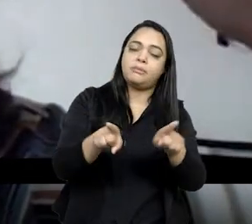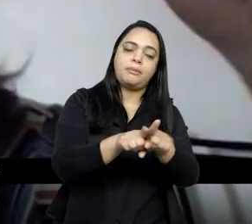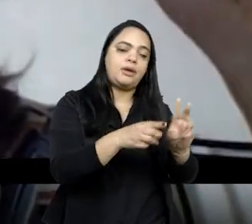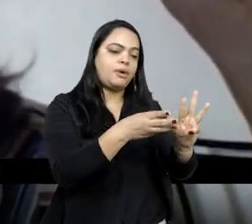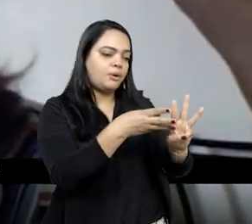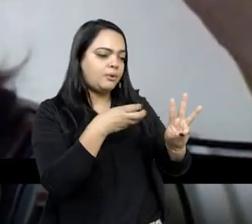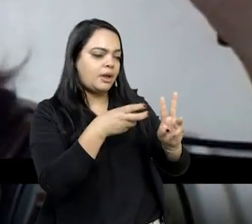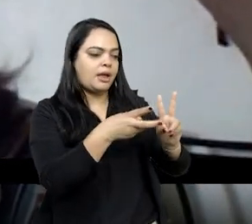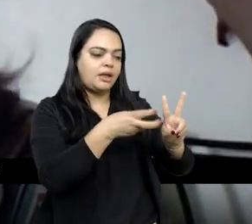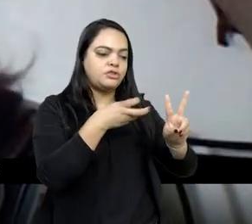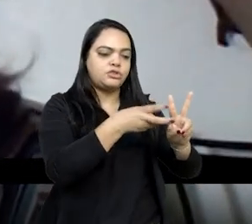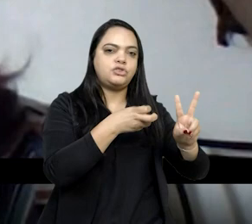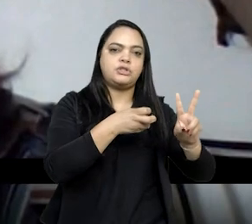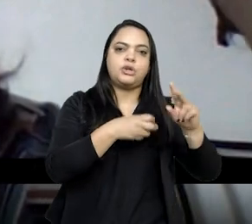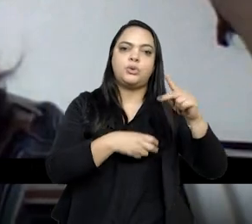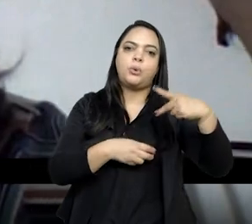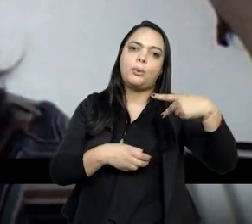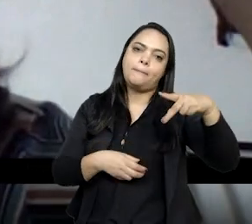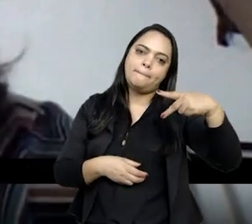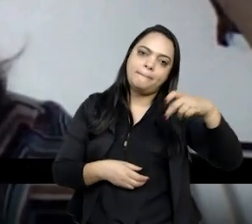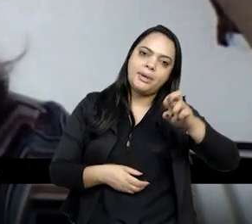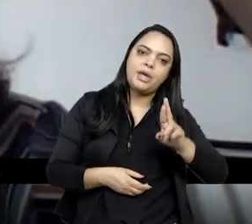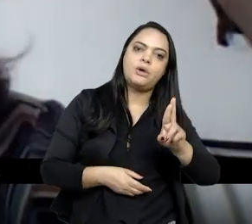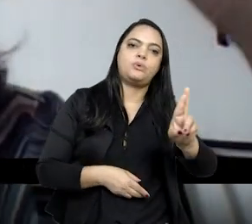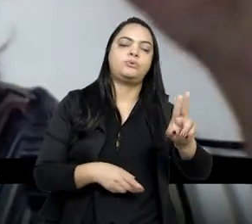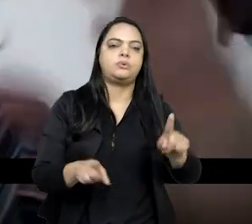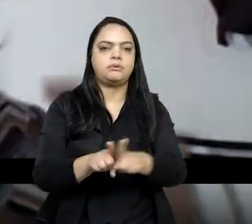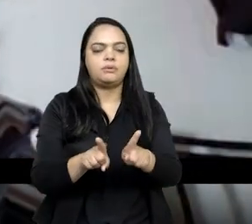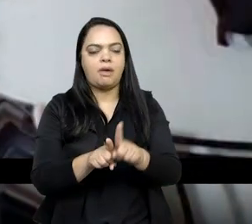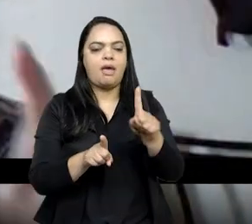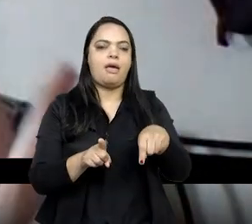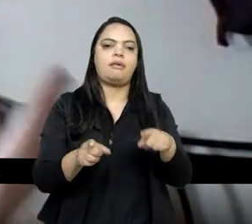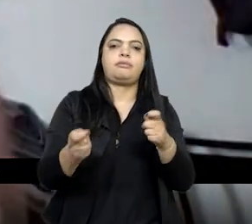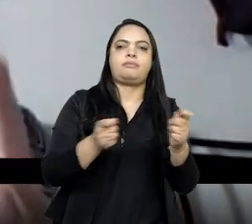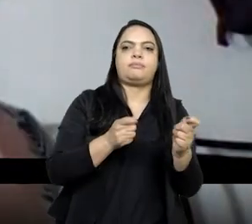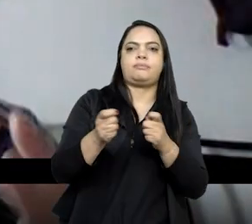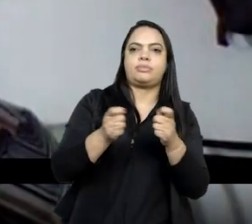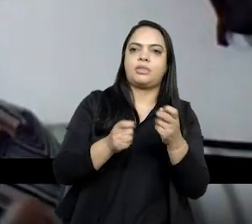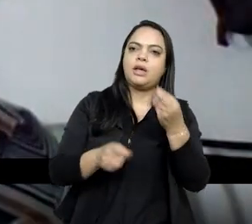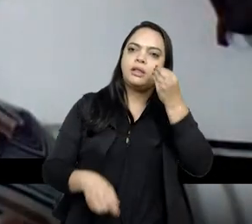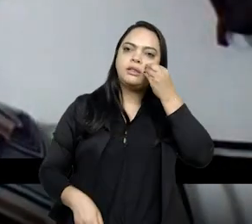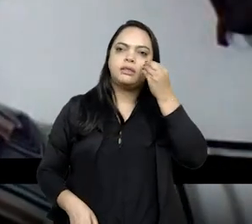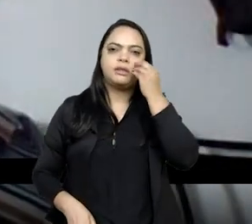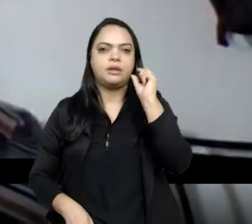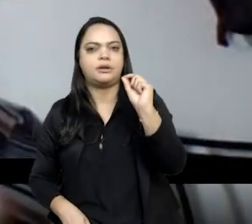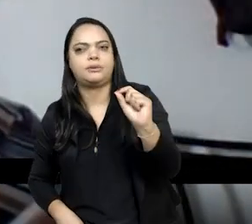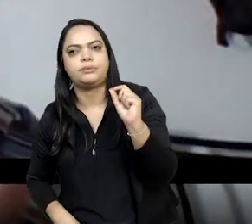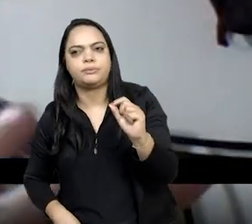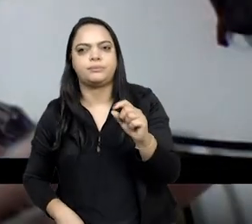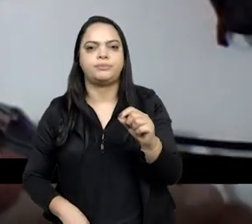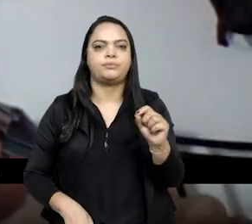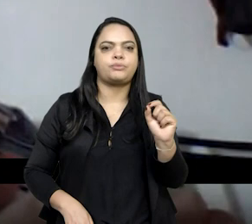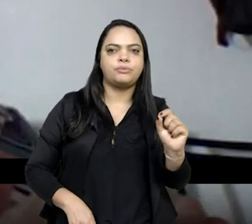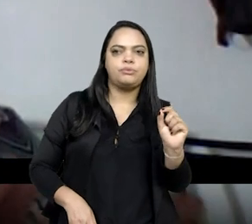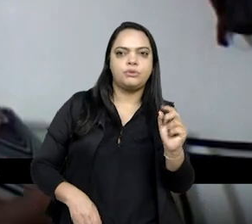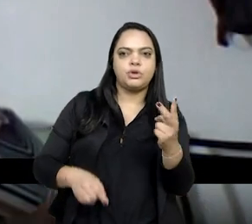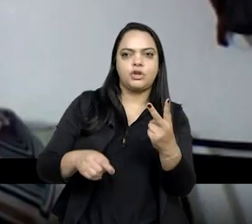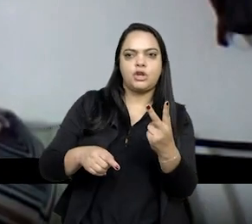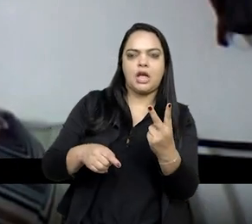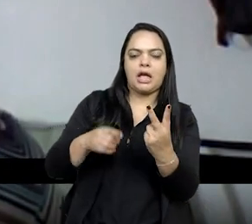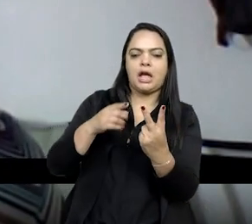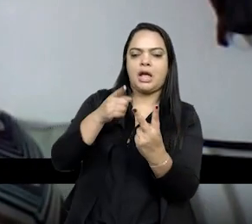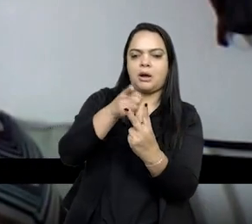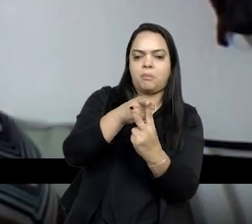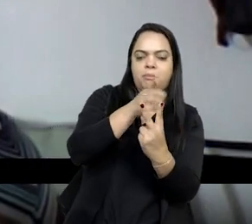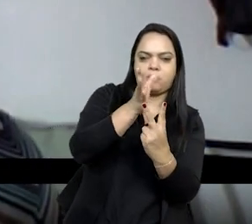Peru, é justamente essa ideia de negociação que tenta tirar essa dicotomia de ou o indígena está